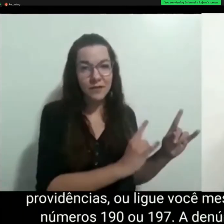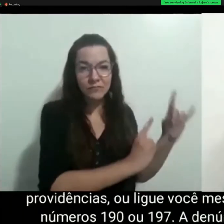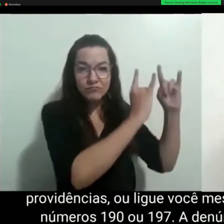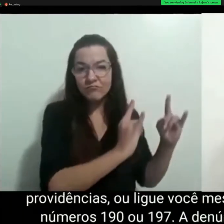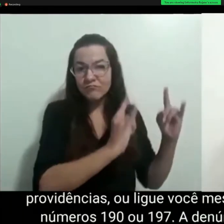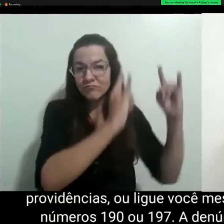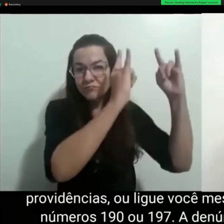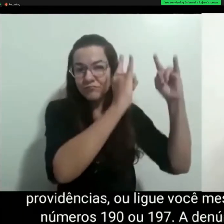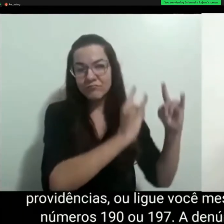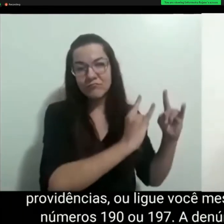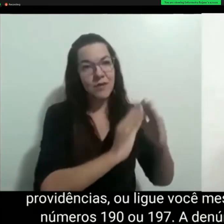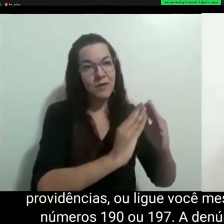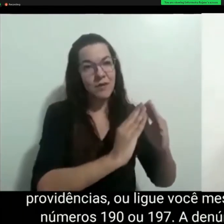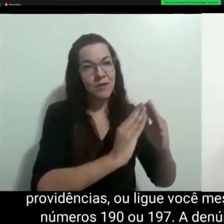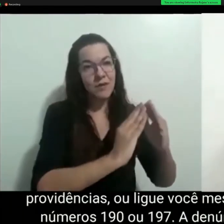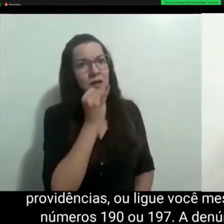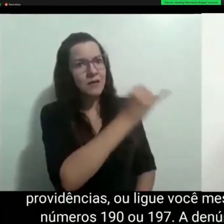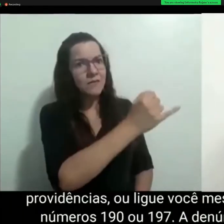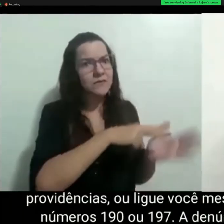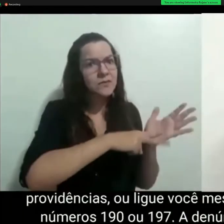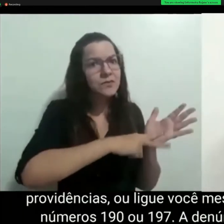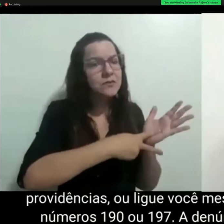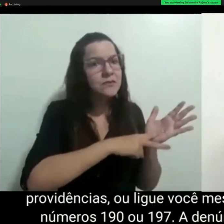Cati, está sem Saiu sem som.